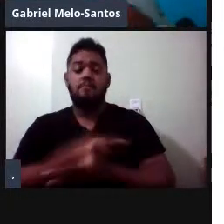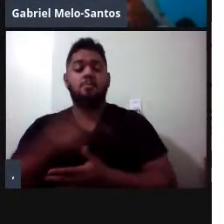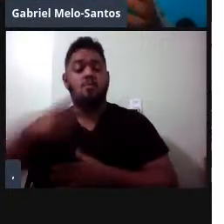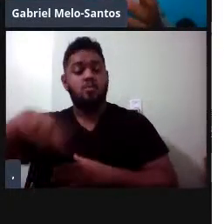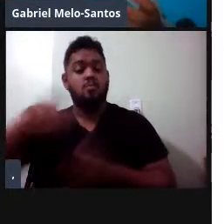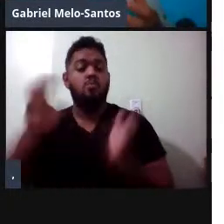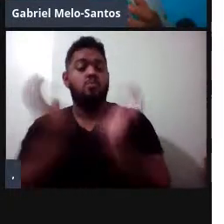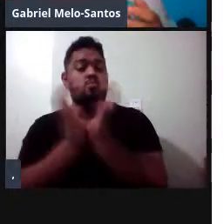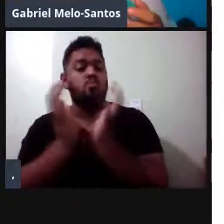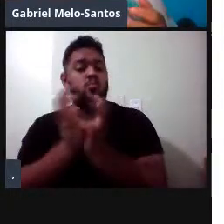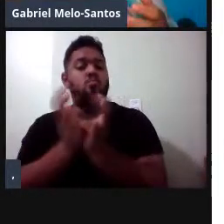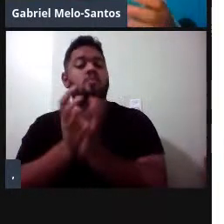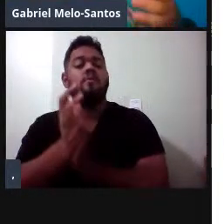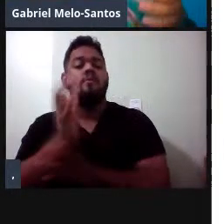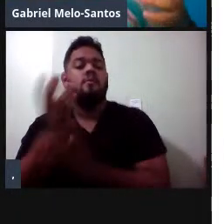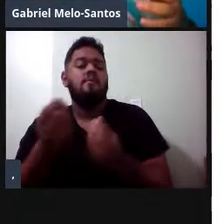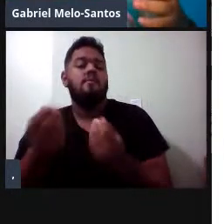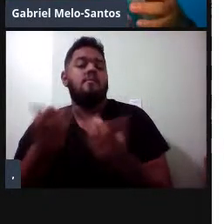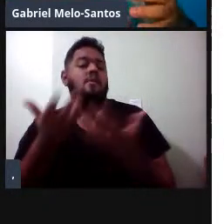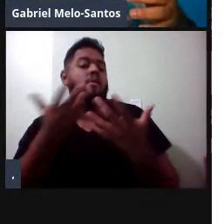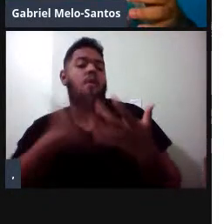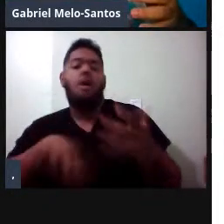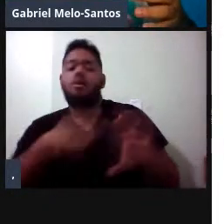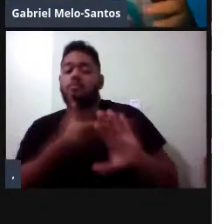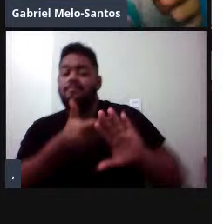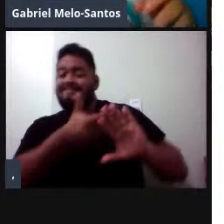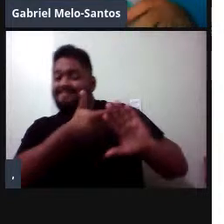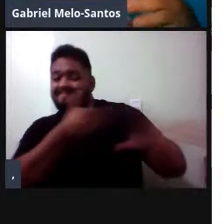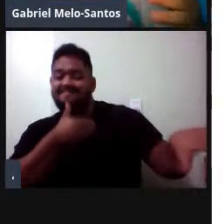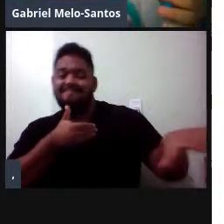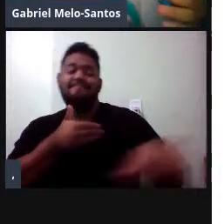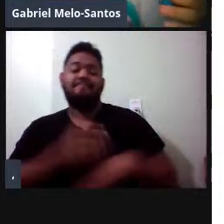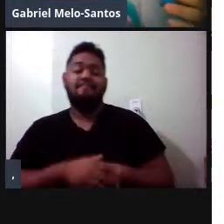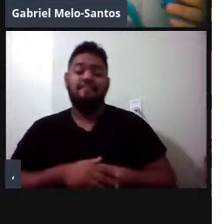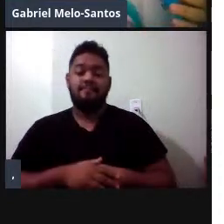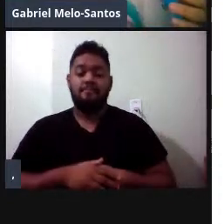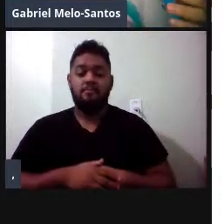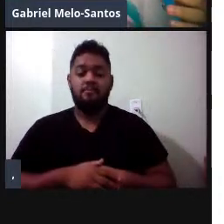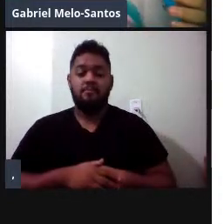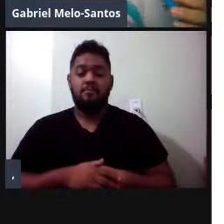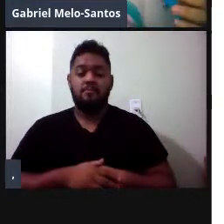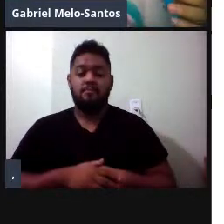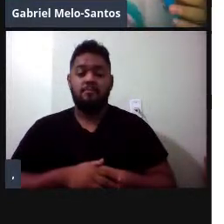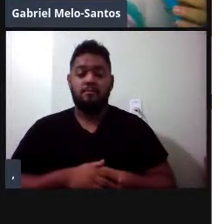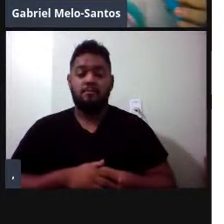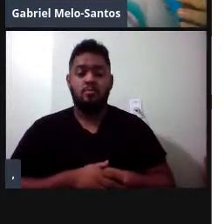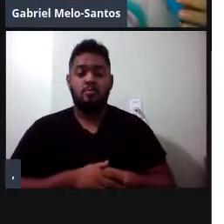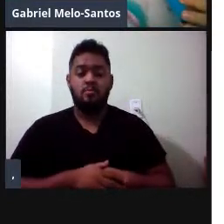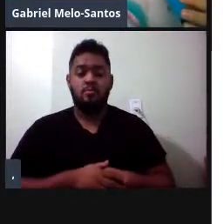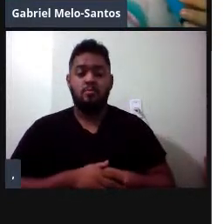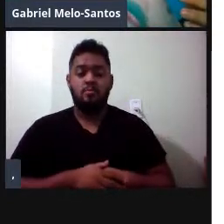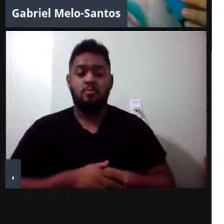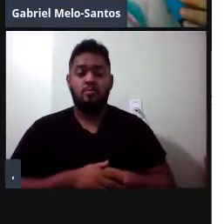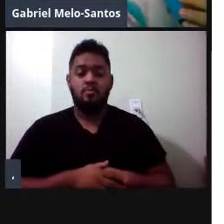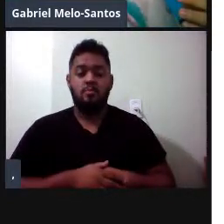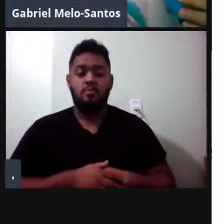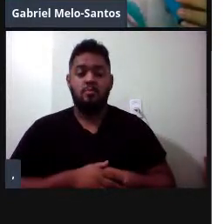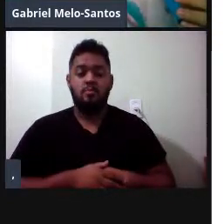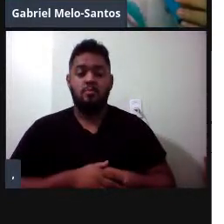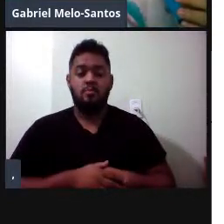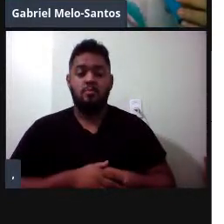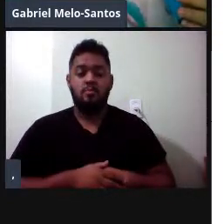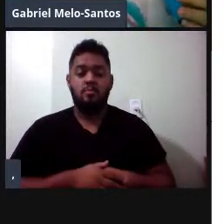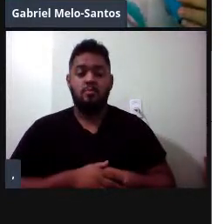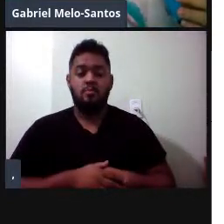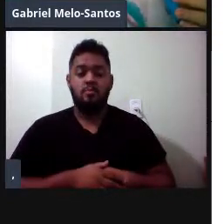discretos, né? E aí pouquíssima coisa era feita com as botas. E os primeiros